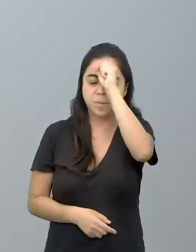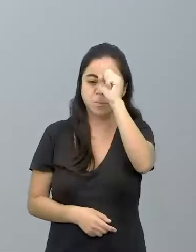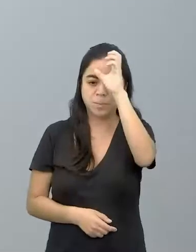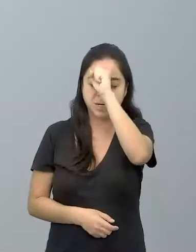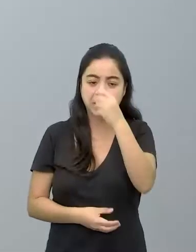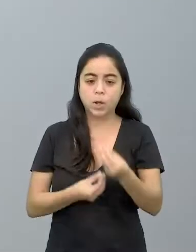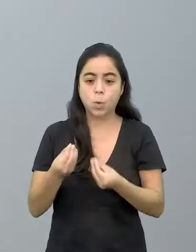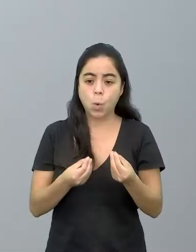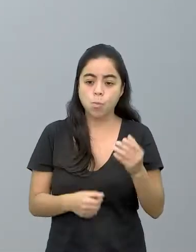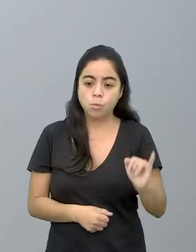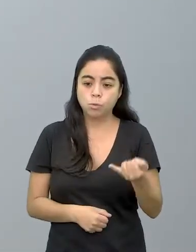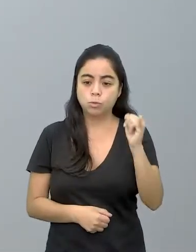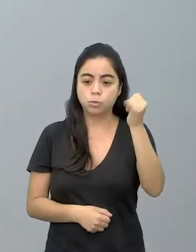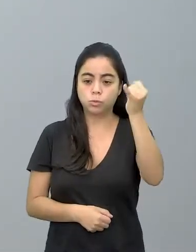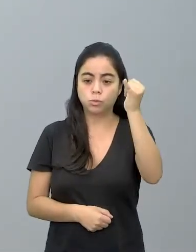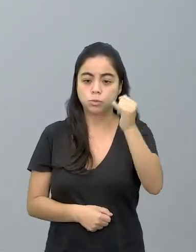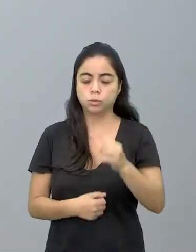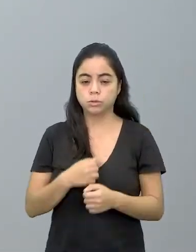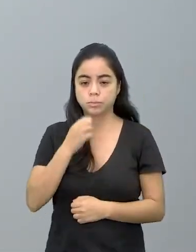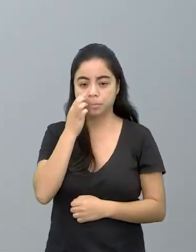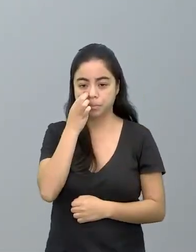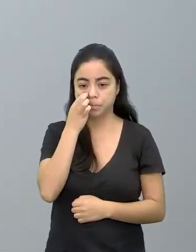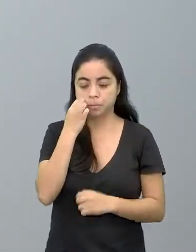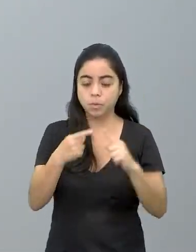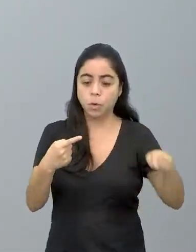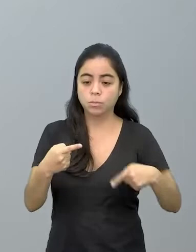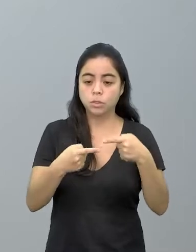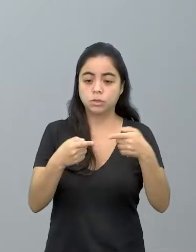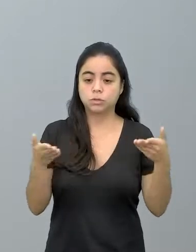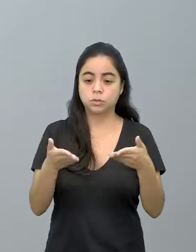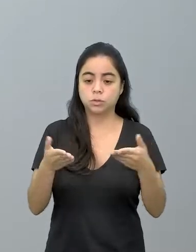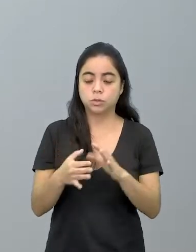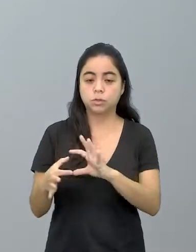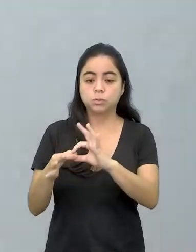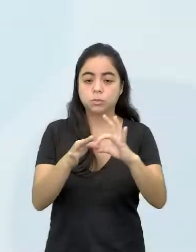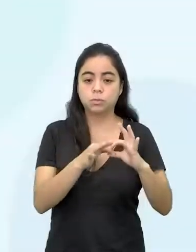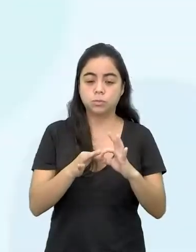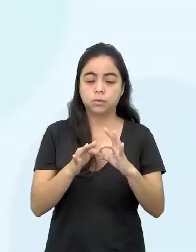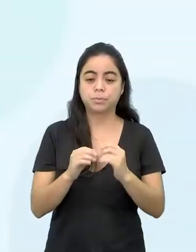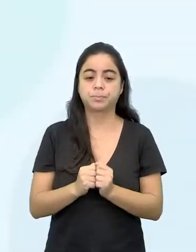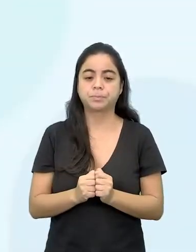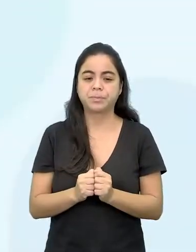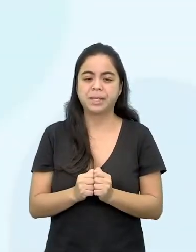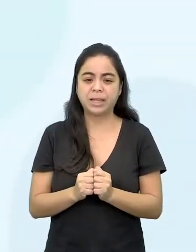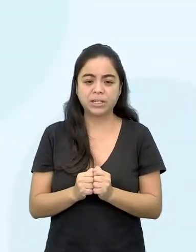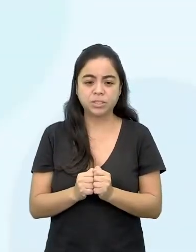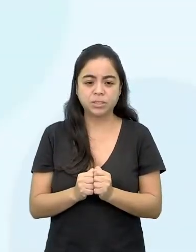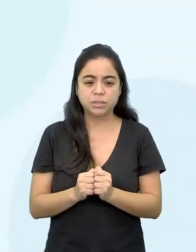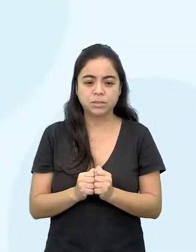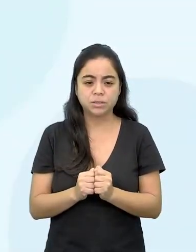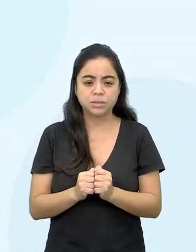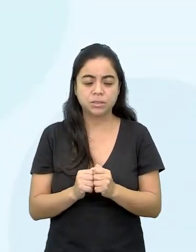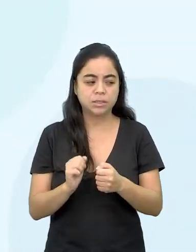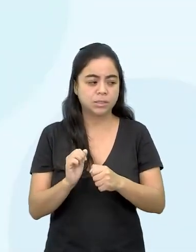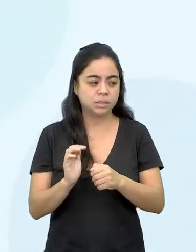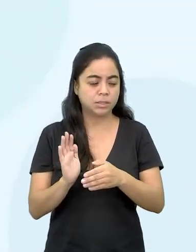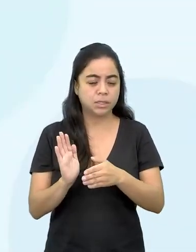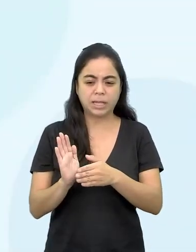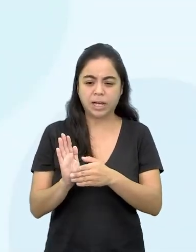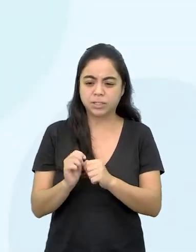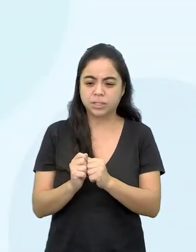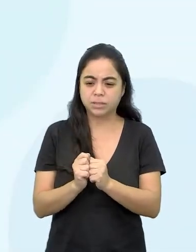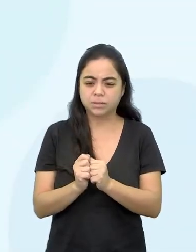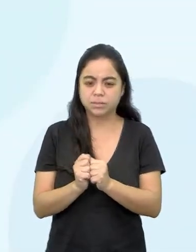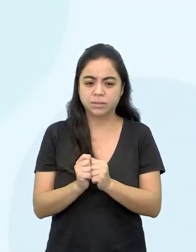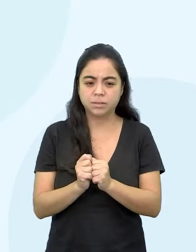cálculo de juros. Então vamos lá, o objetivo é contextualizar as taxas que são cobradas em boletos bancários, e na